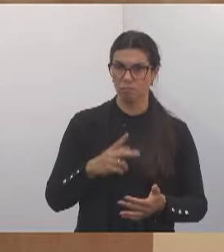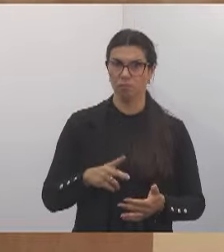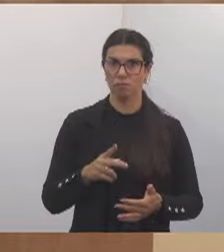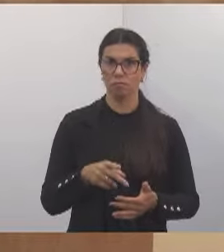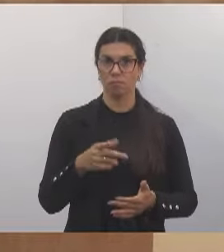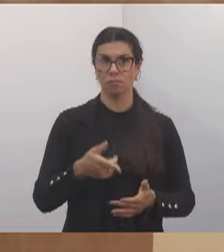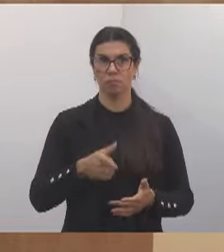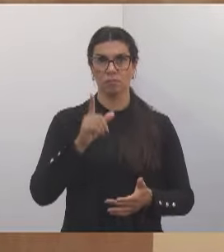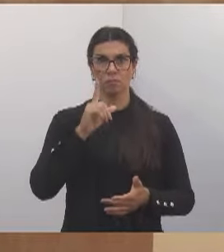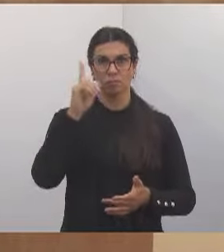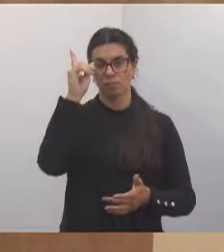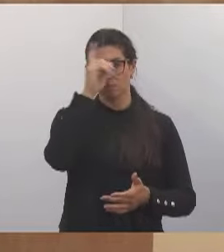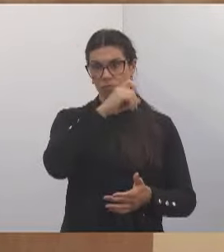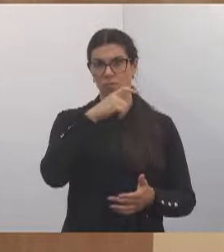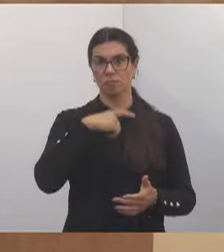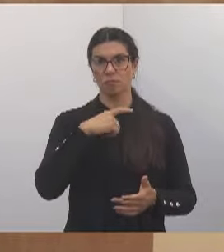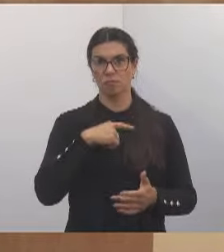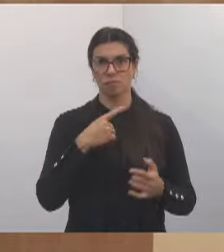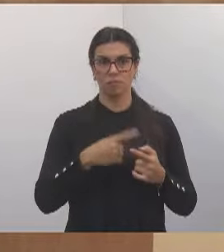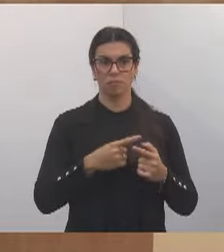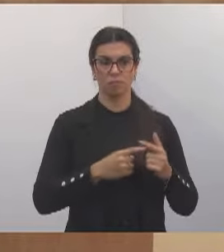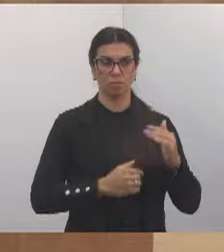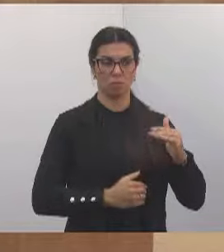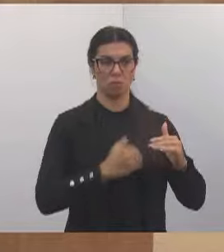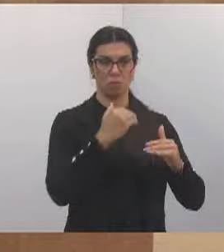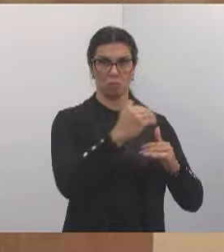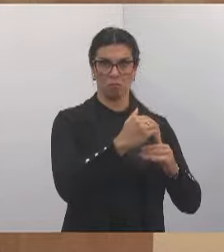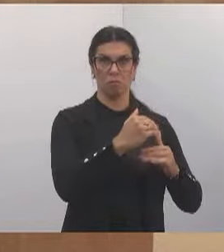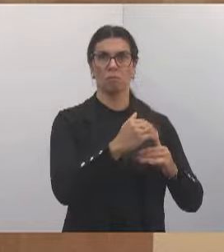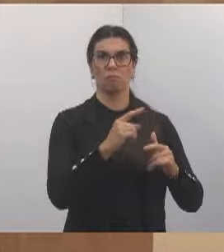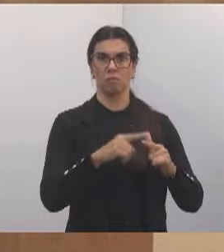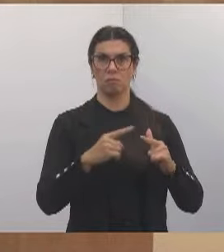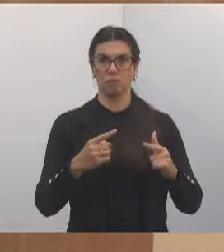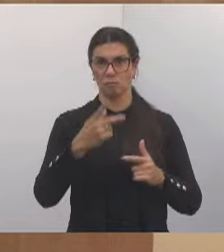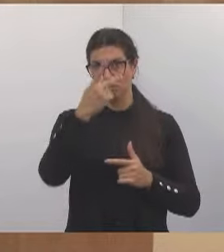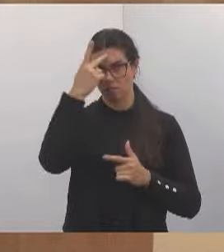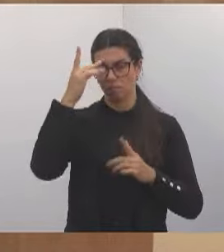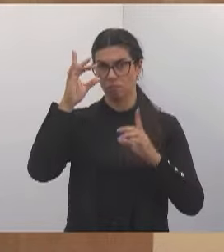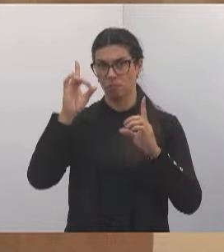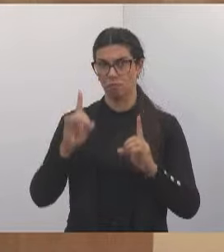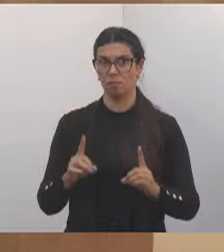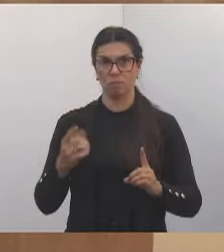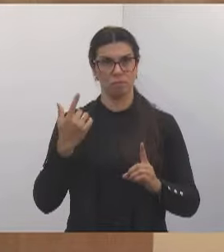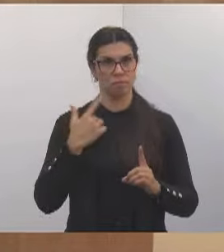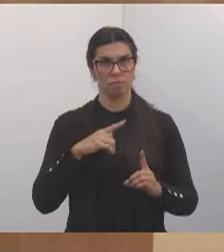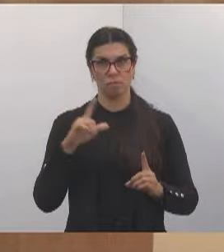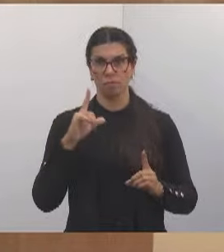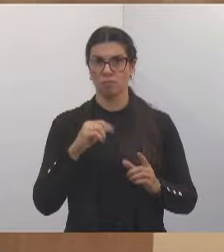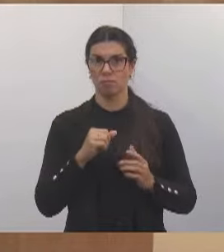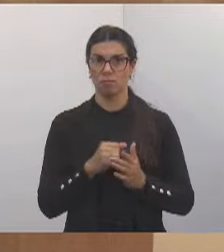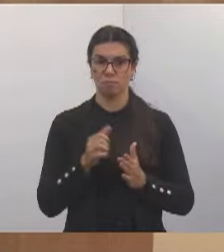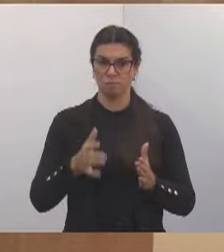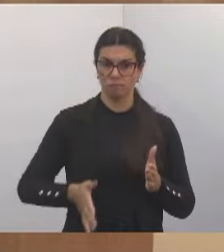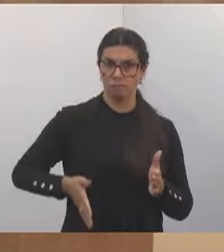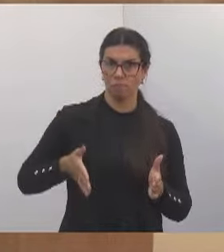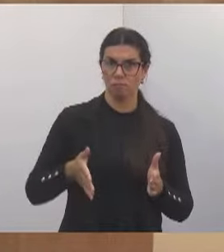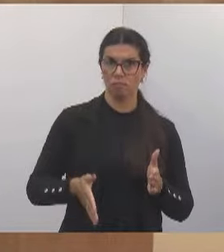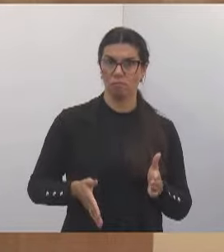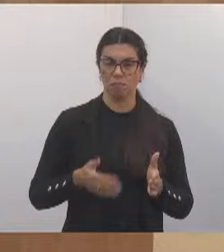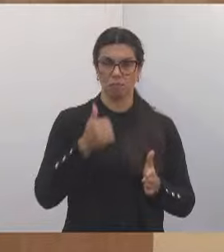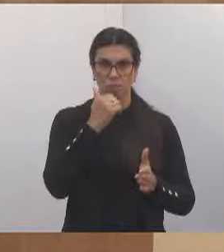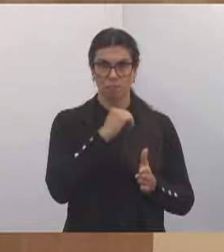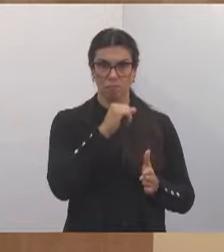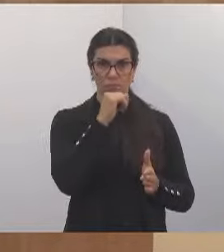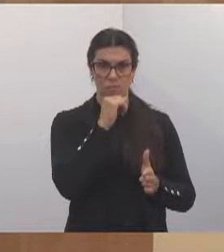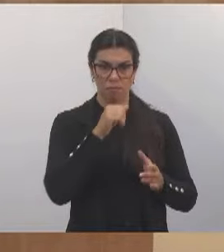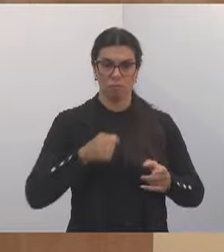dificuldade de subir o degrau de tão alto que ele era. Então, uma pessoa com deficiência já tinha mais dificuldade ainda, uma mãezinha com